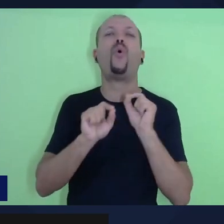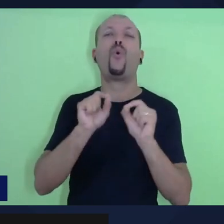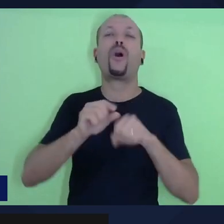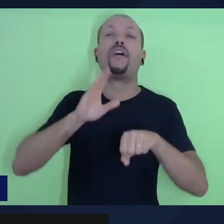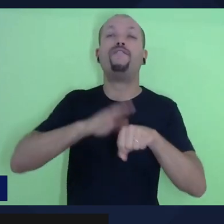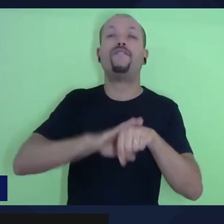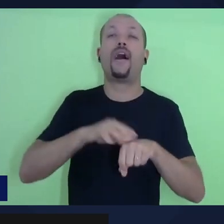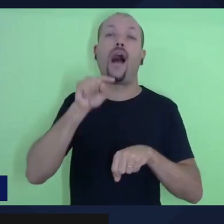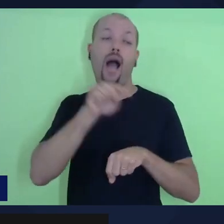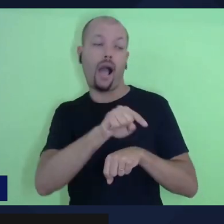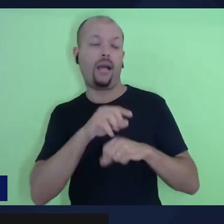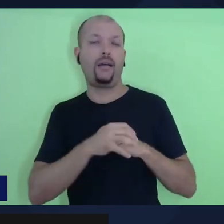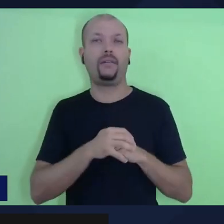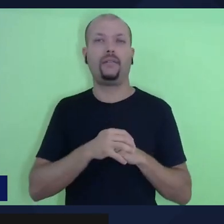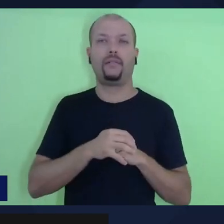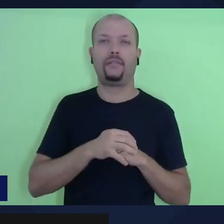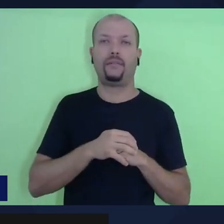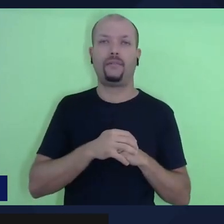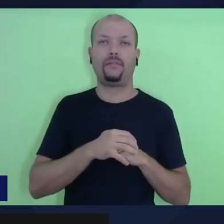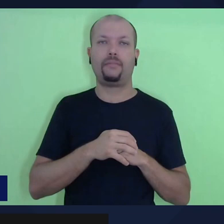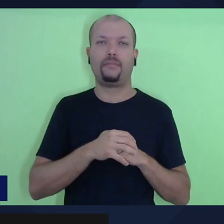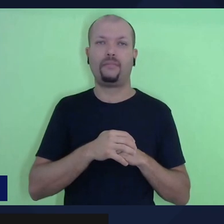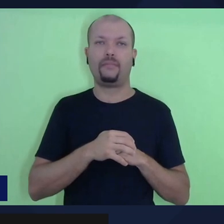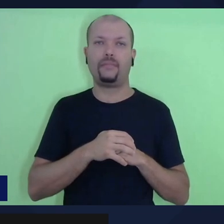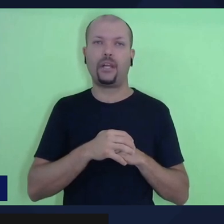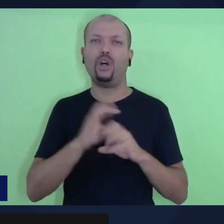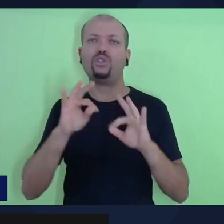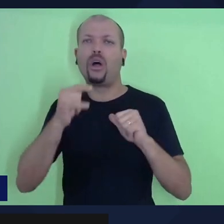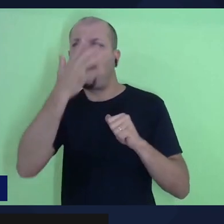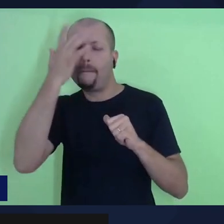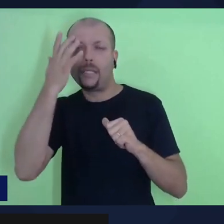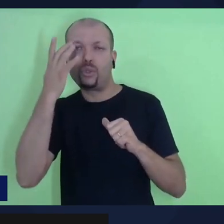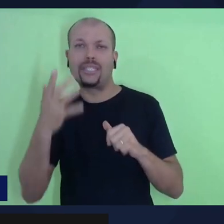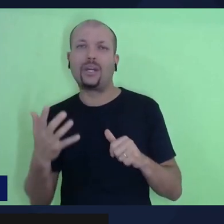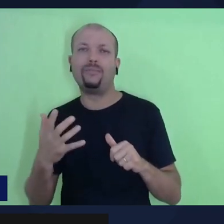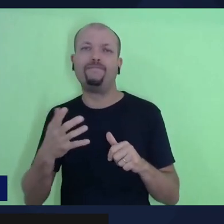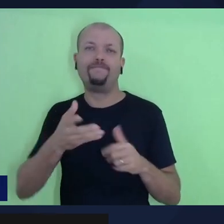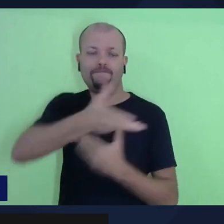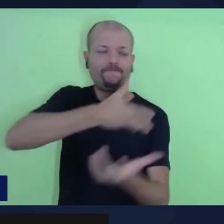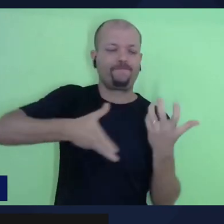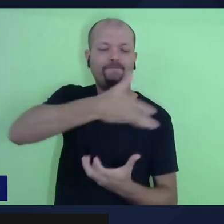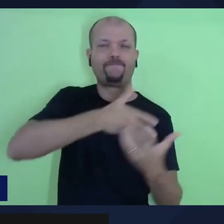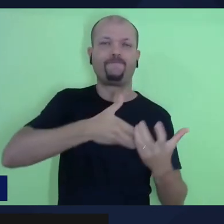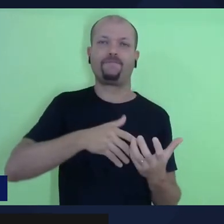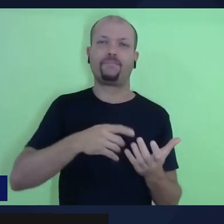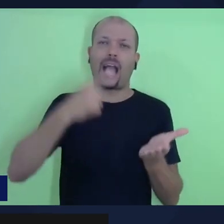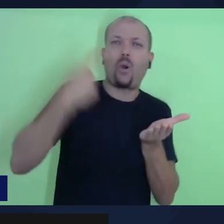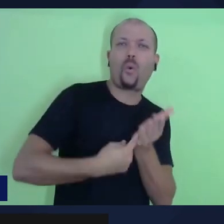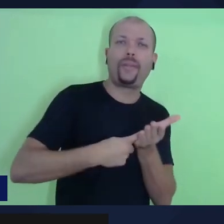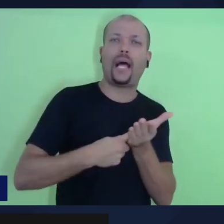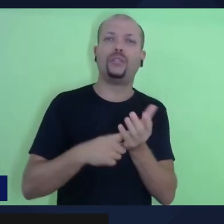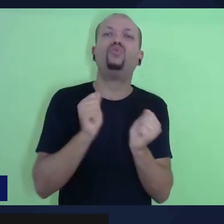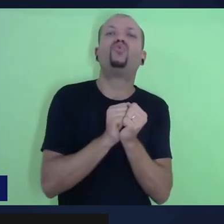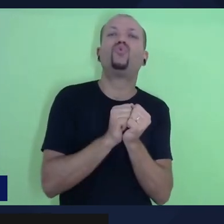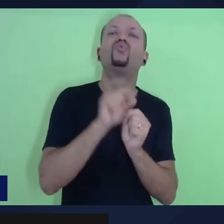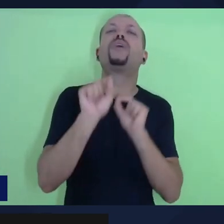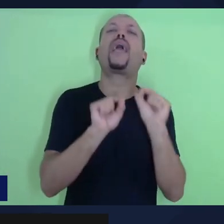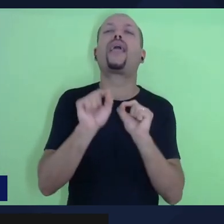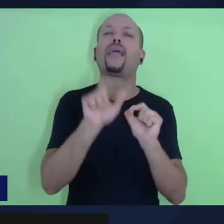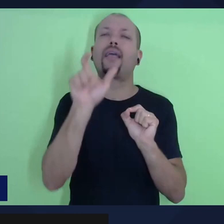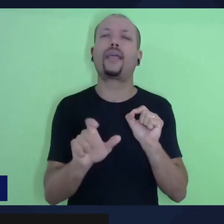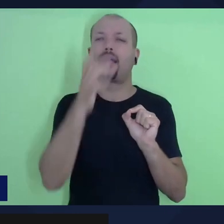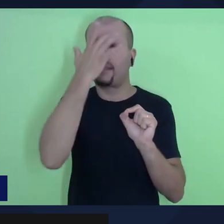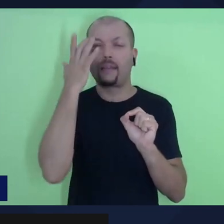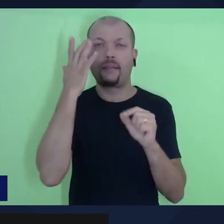ali, quem são as partes que estão nessa aliança, vamos pensar a aliança como um acordo, como um contrato, talvez para facilitar de forma